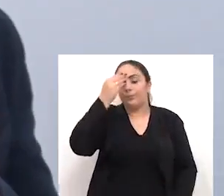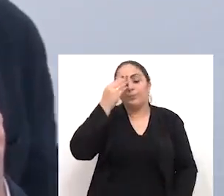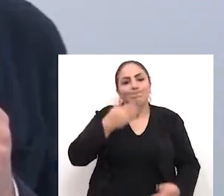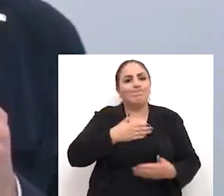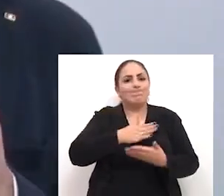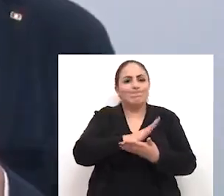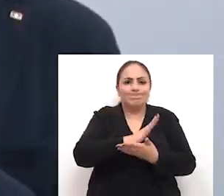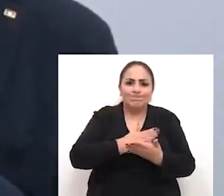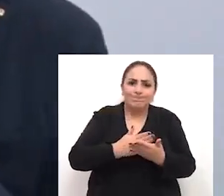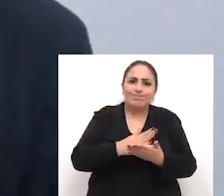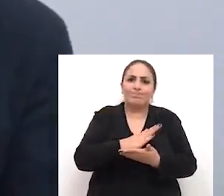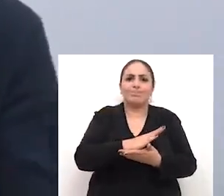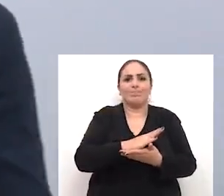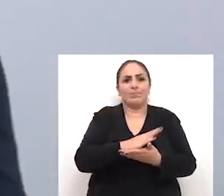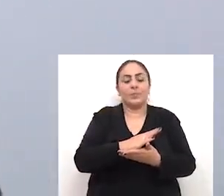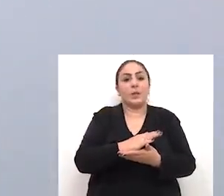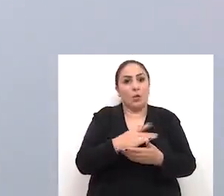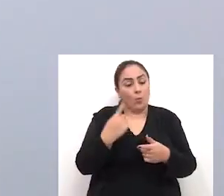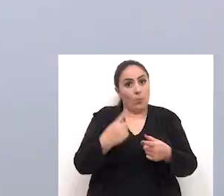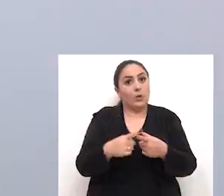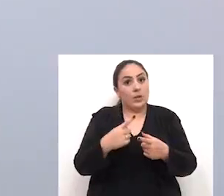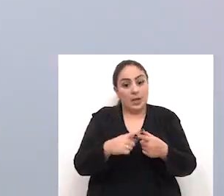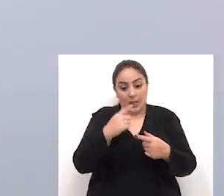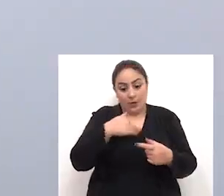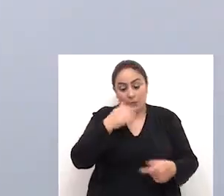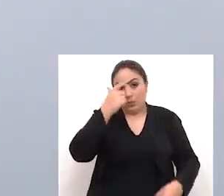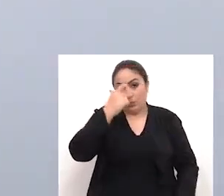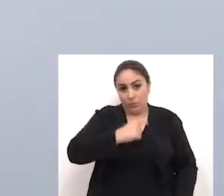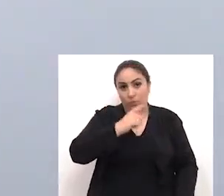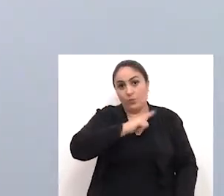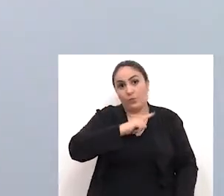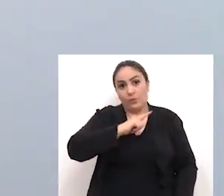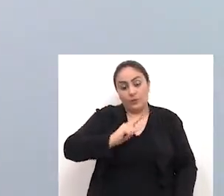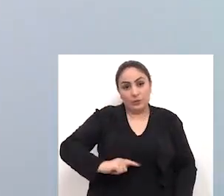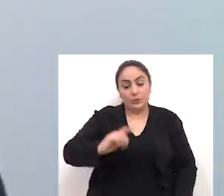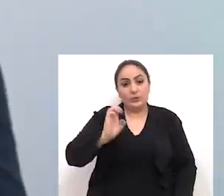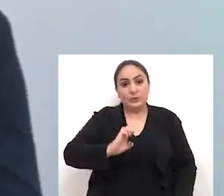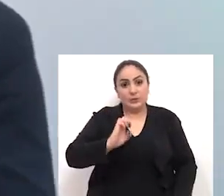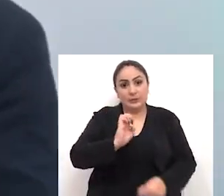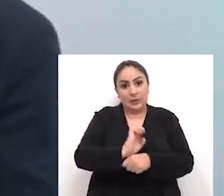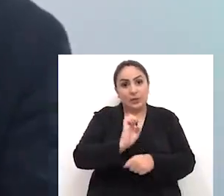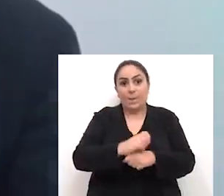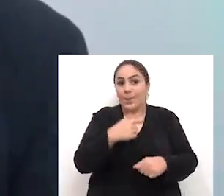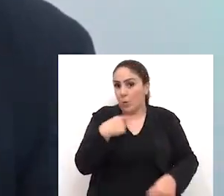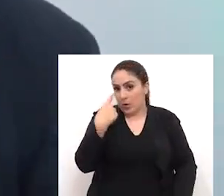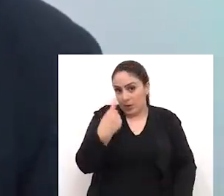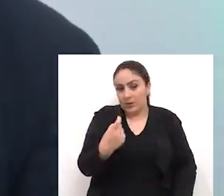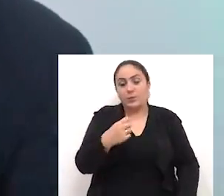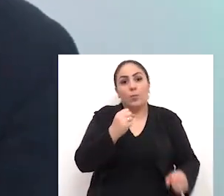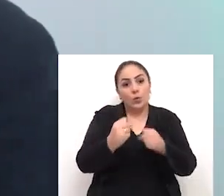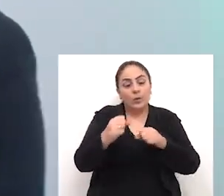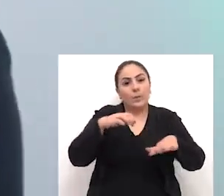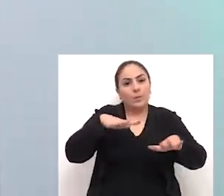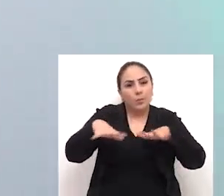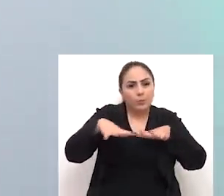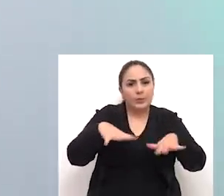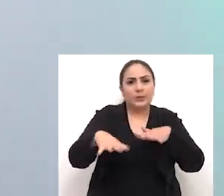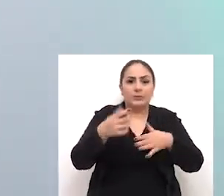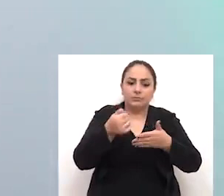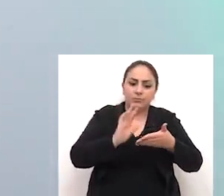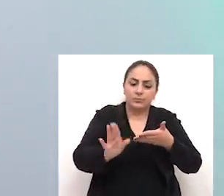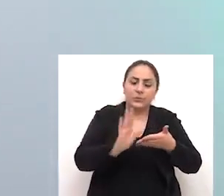frustração e me associo porque, evidentemente, como governador do Estado, todo o meu interesse é poder viabilizar